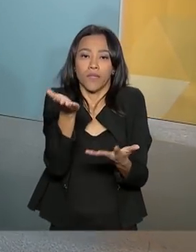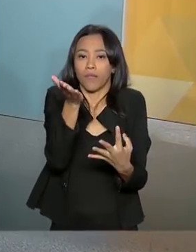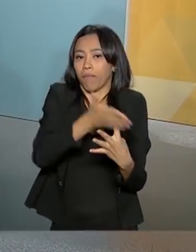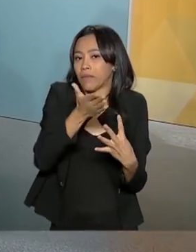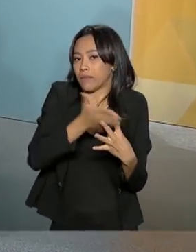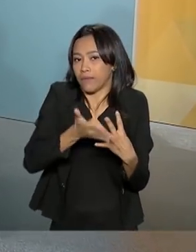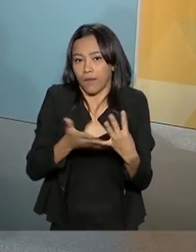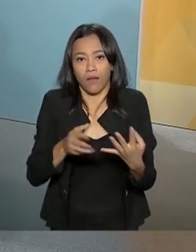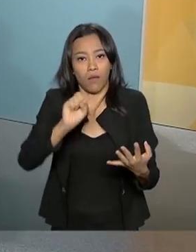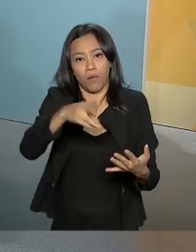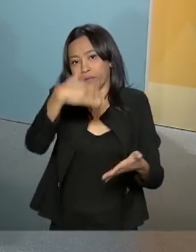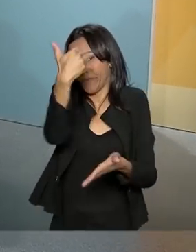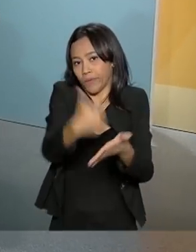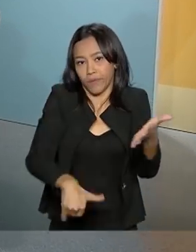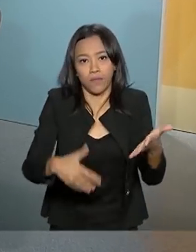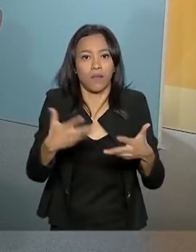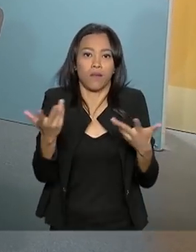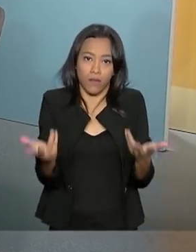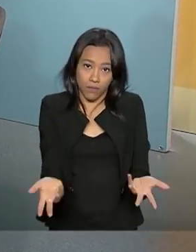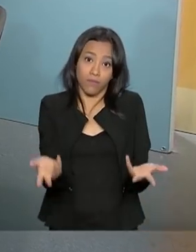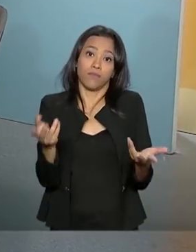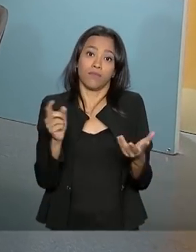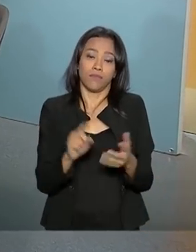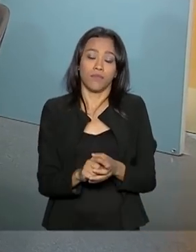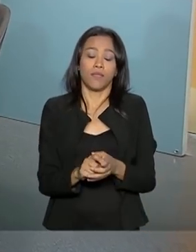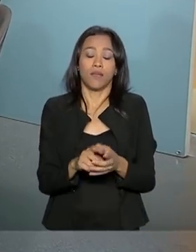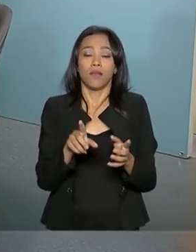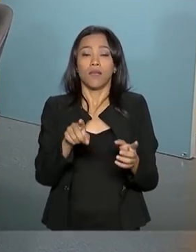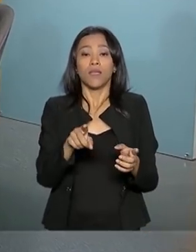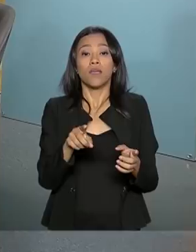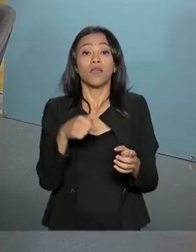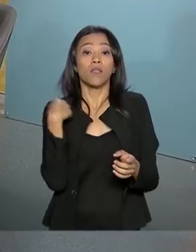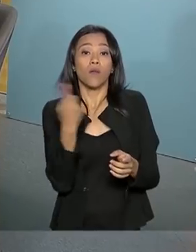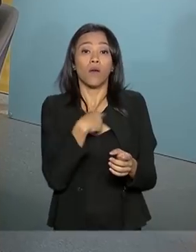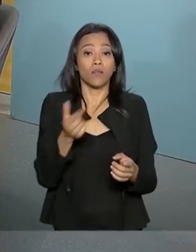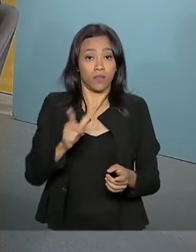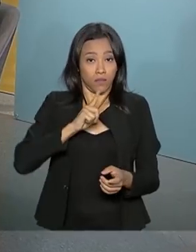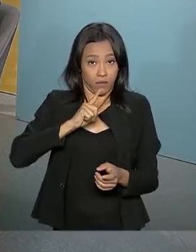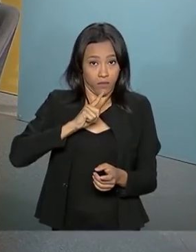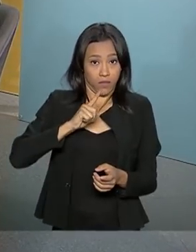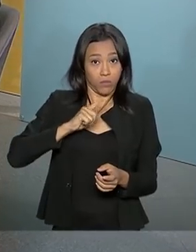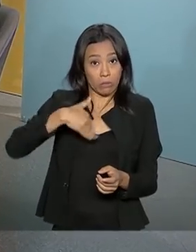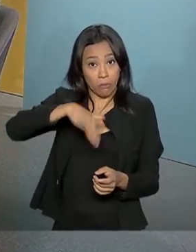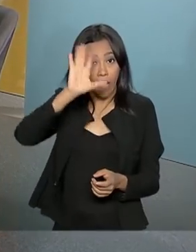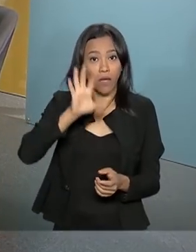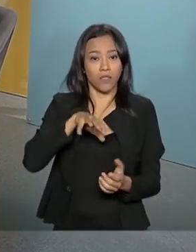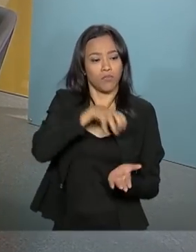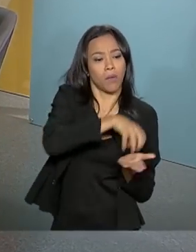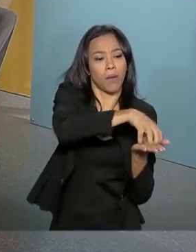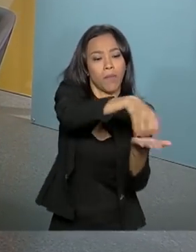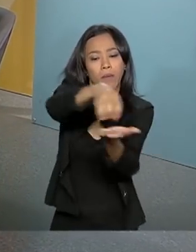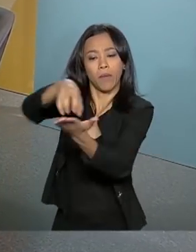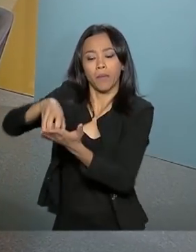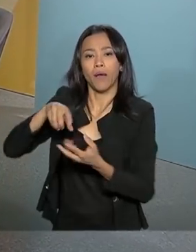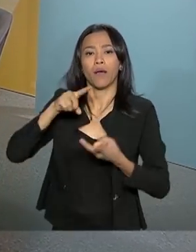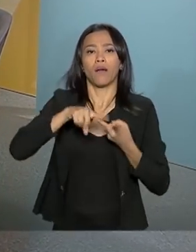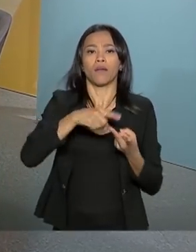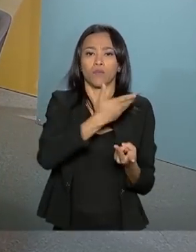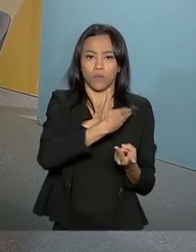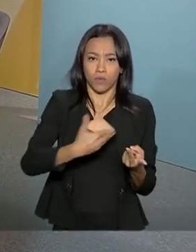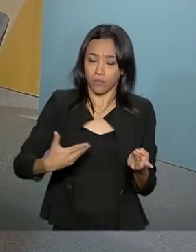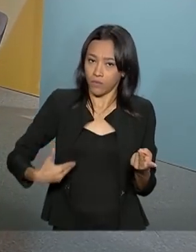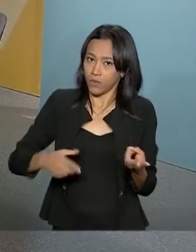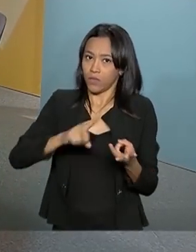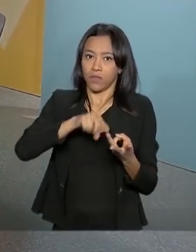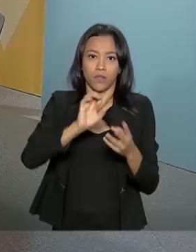um determinado perfil, agora passam a ser feitas de maneira mais ampla, de tal sorte que a gente tenha mais entidades, empresas, pessoas físicas